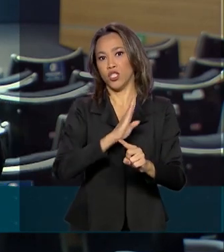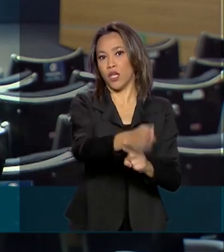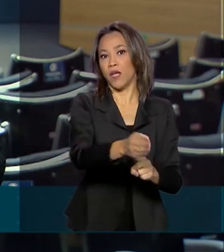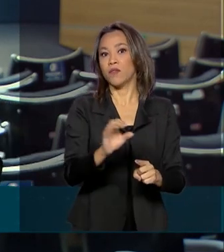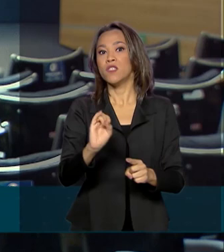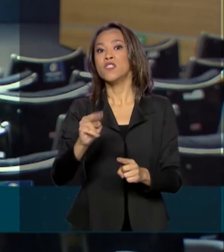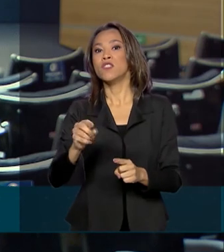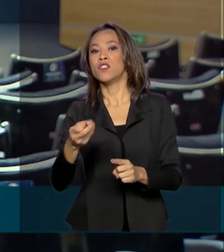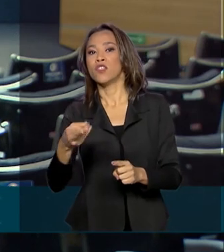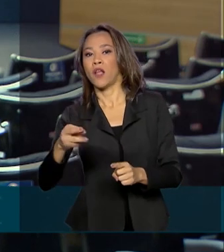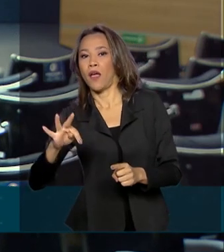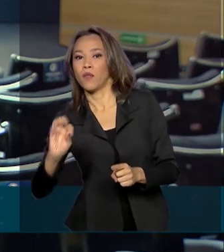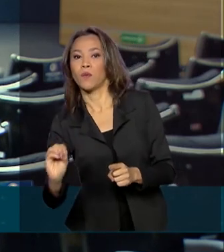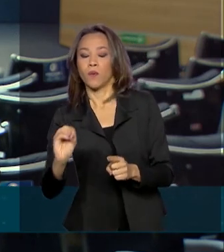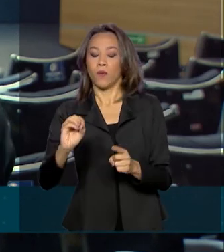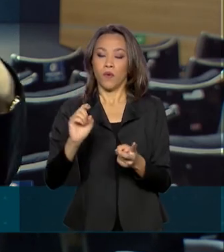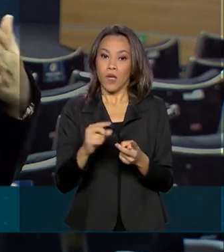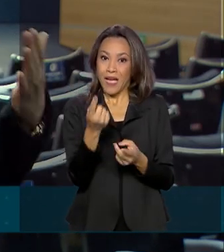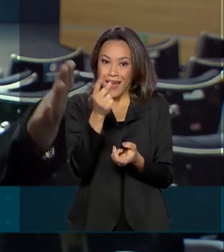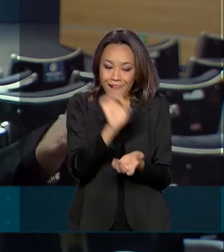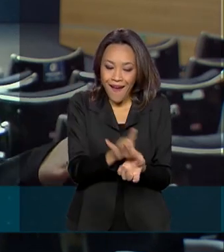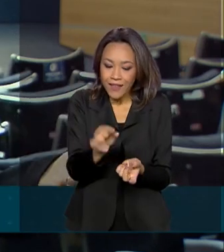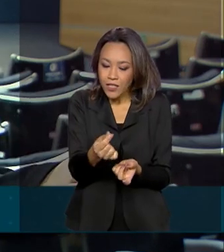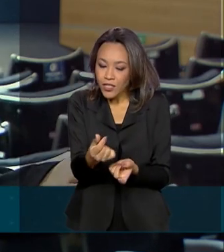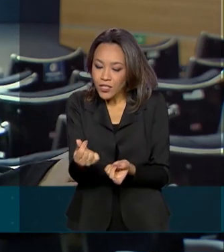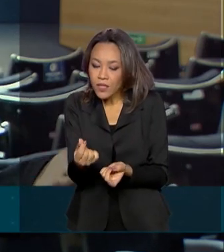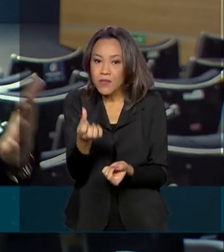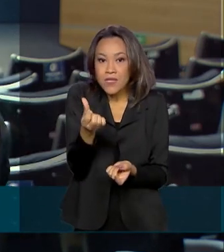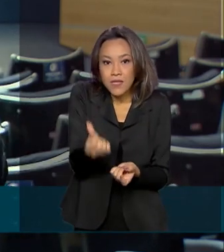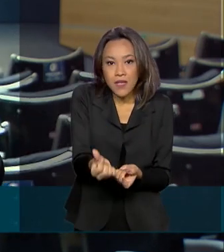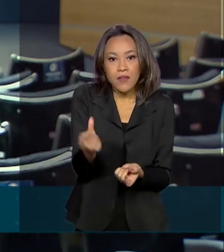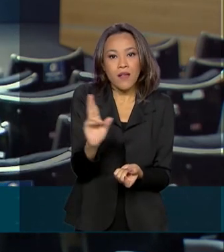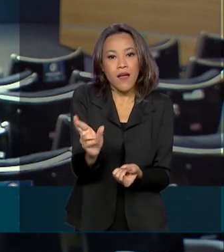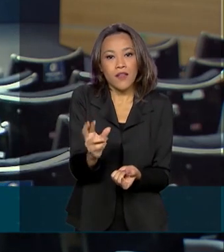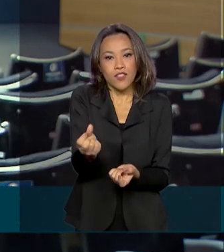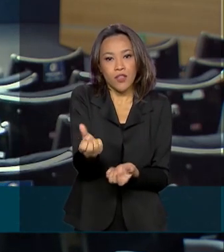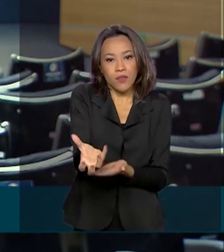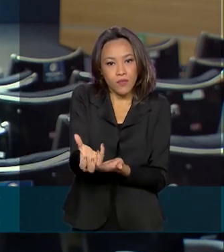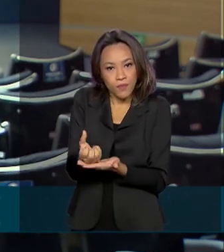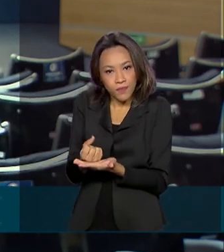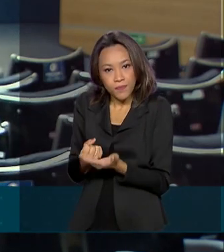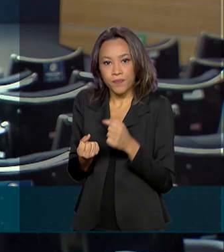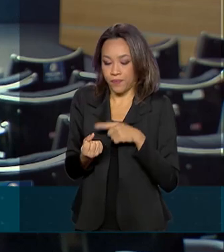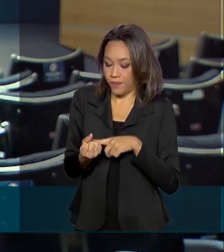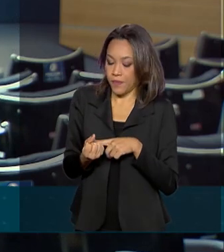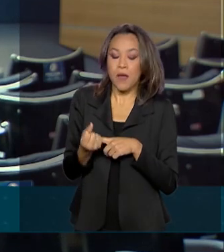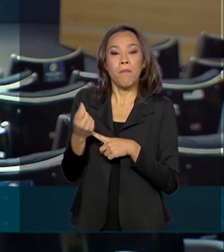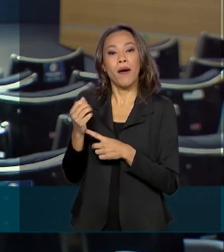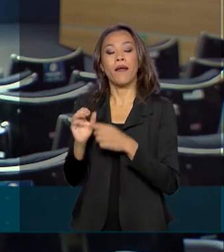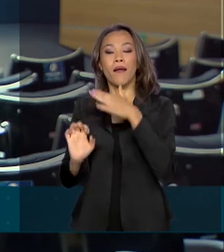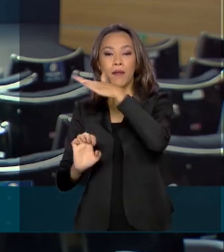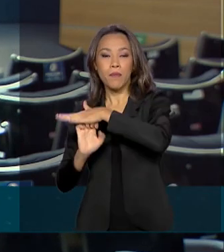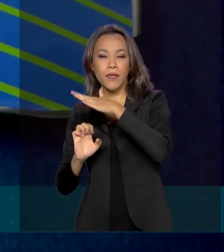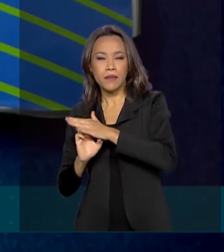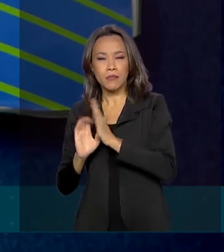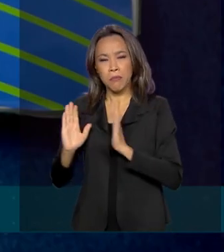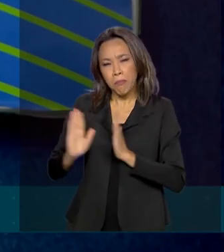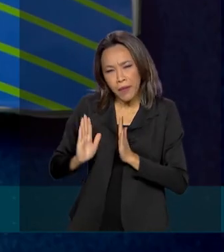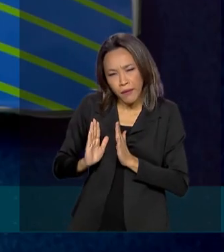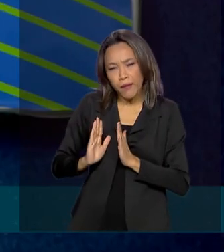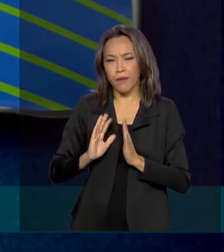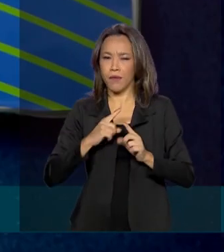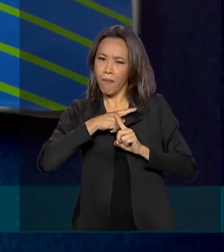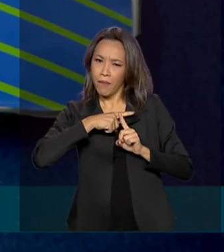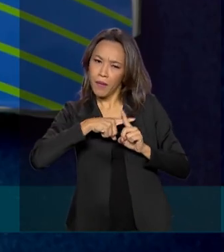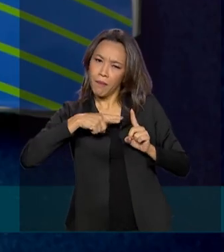Ministério, para cada real investido, seis reais serão revertidos em receita para empresas de pequeno e médio porte. Nós